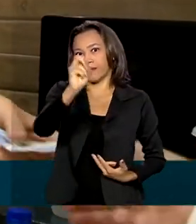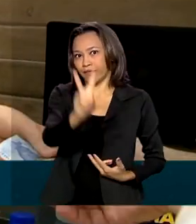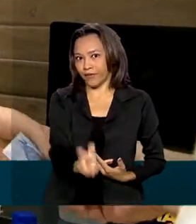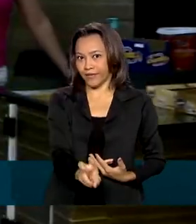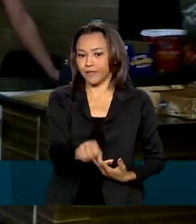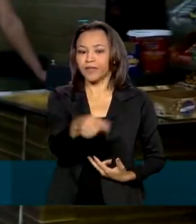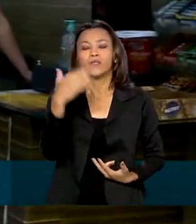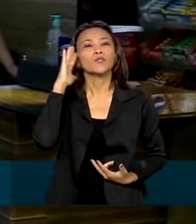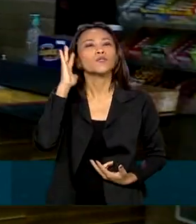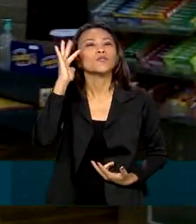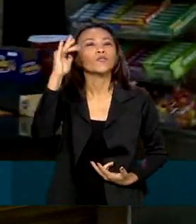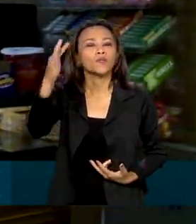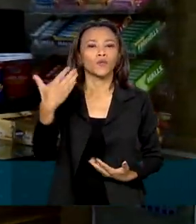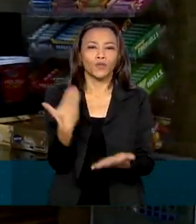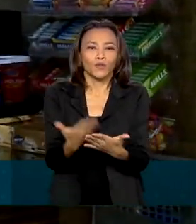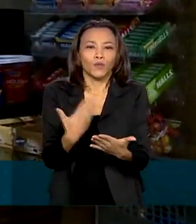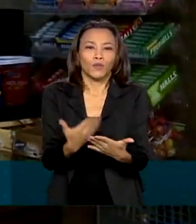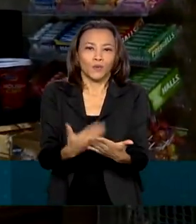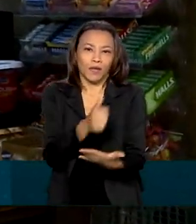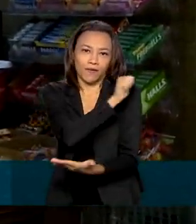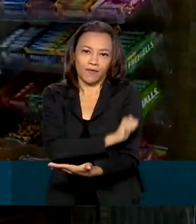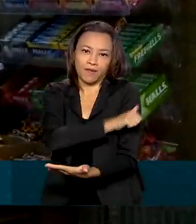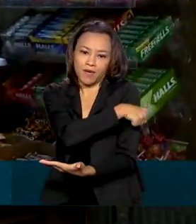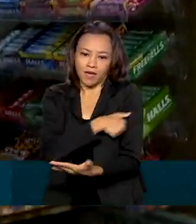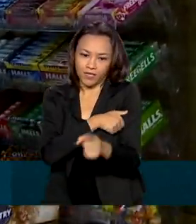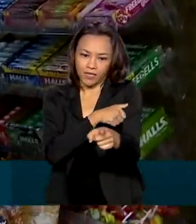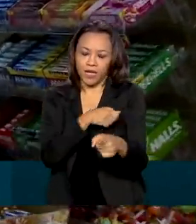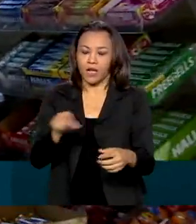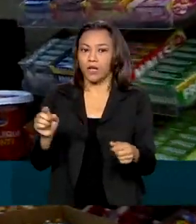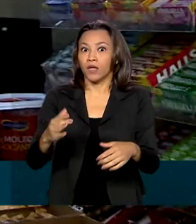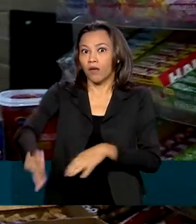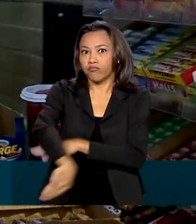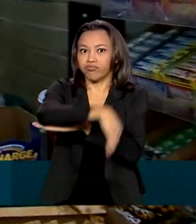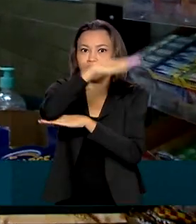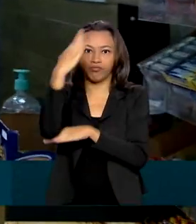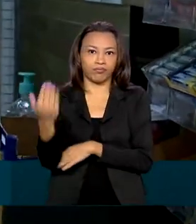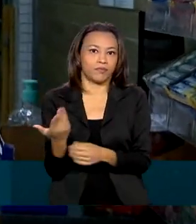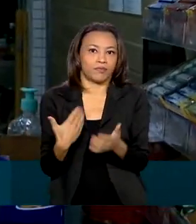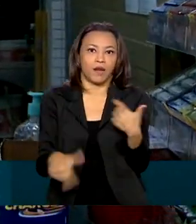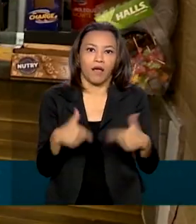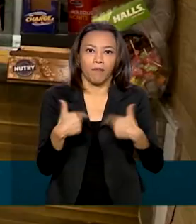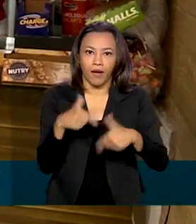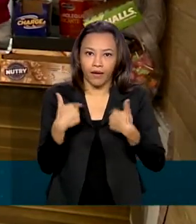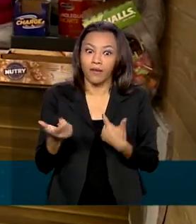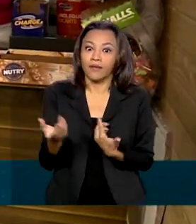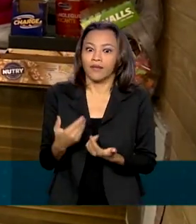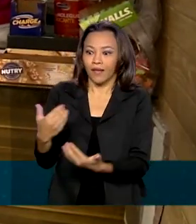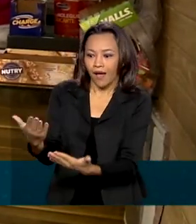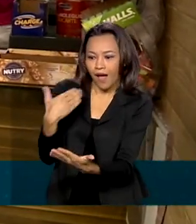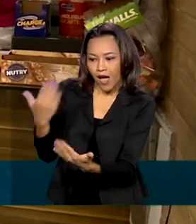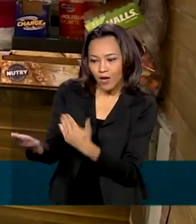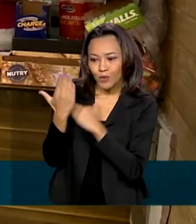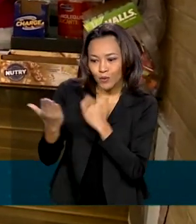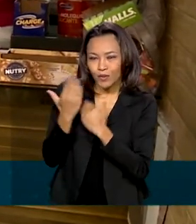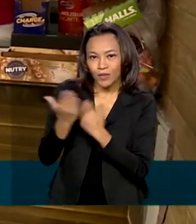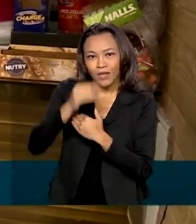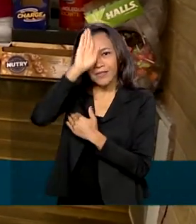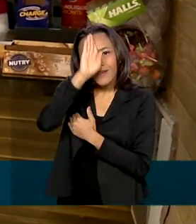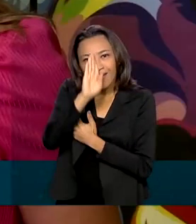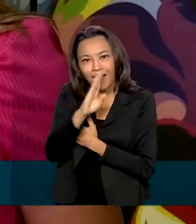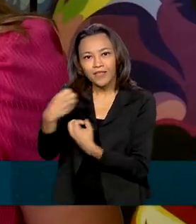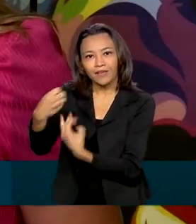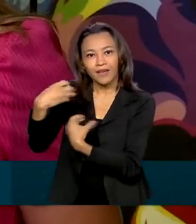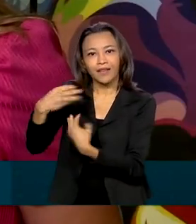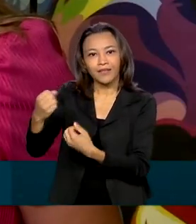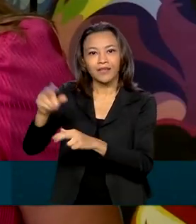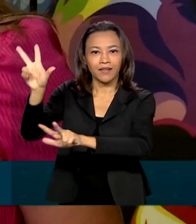enfermagem. Ela trabalha o dia inteiro e está contando com aulões online, gratuitos, para ajudar nessa preparação.